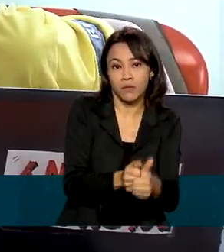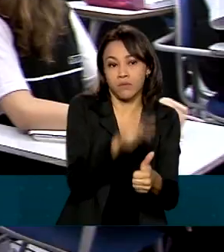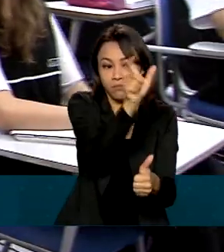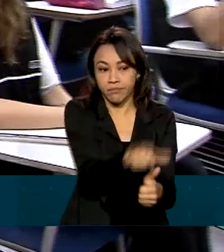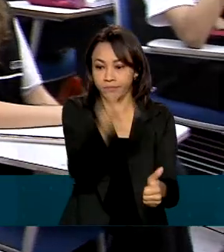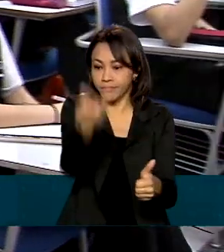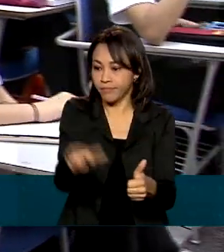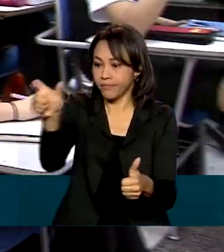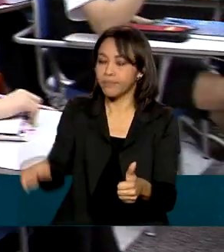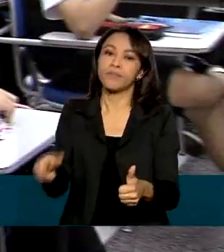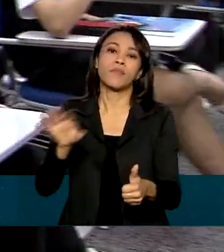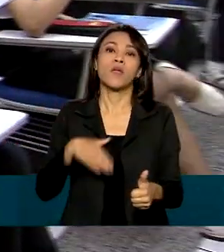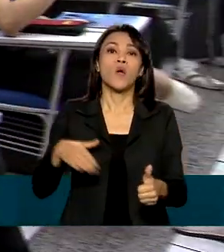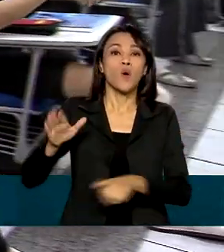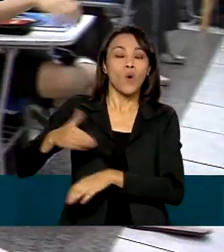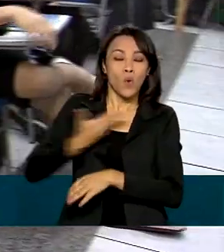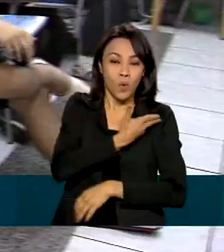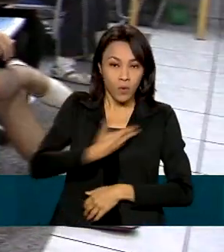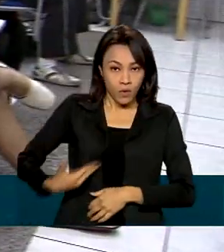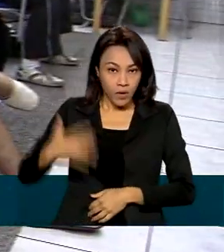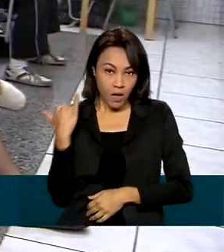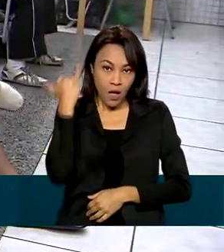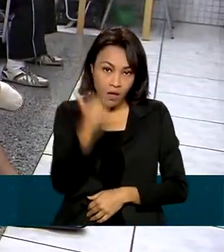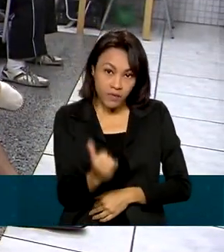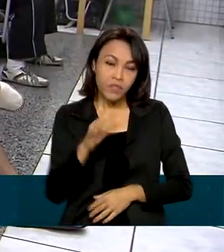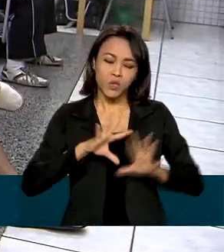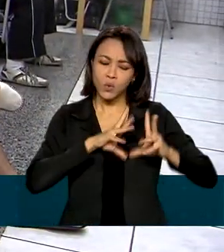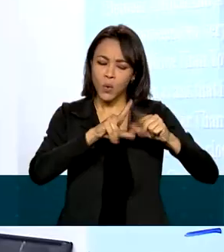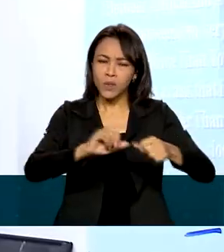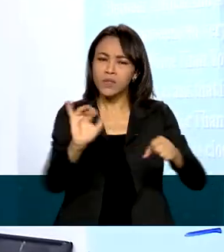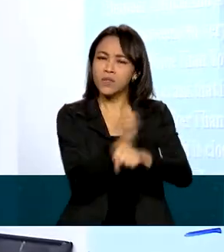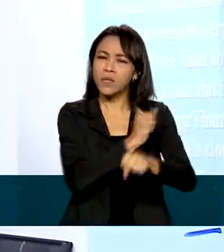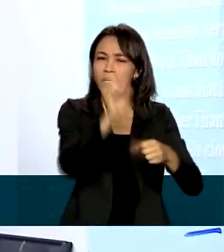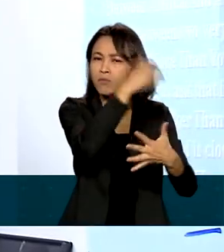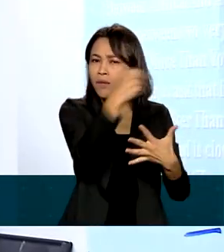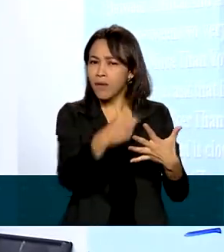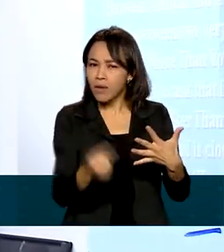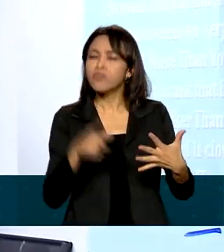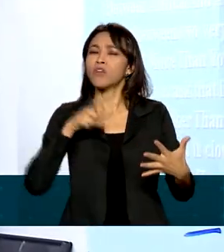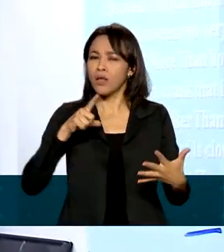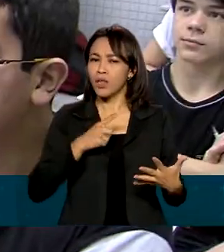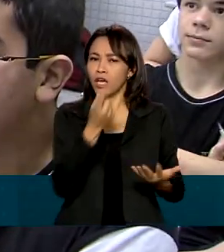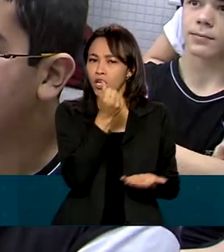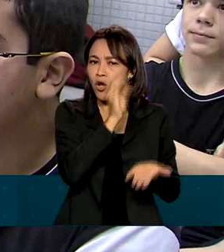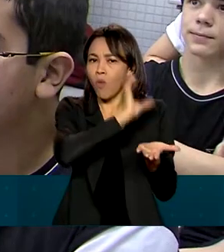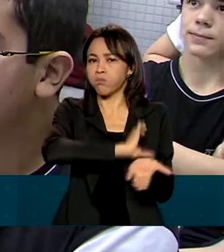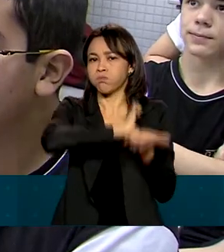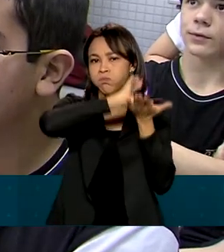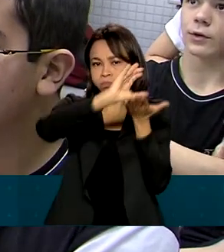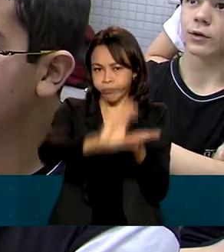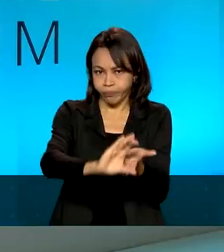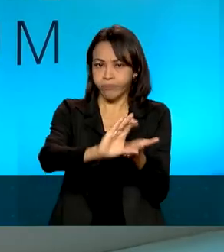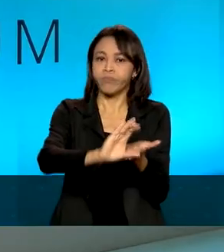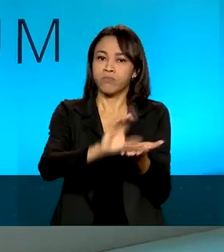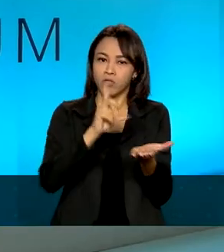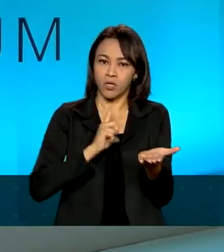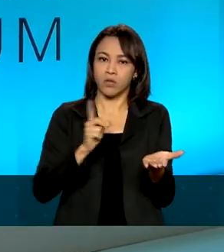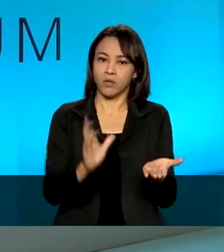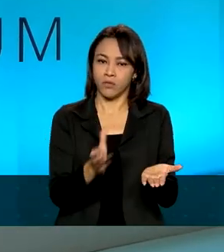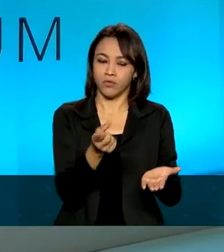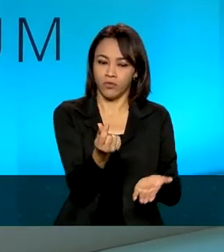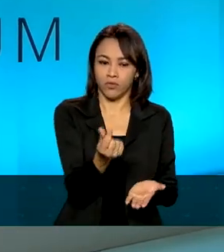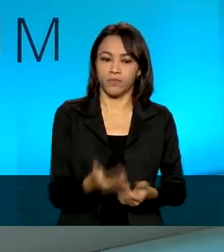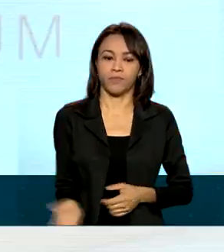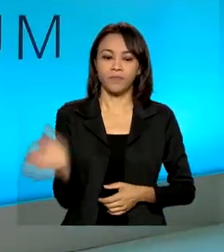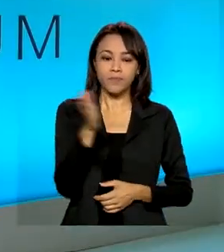Segundo o governo, todas as ações serão realizadas com o orçamento já disponível no Ministério da Educação. E essa política